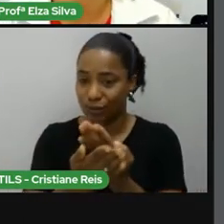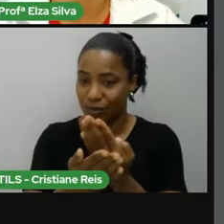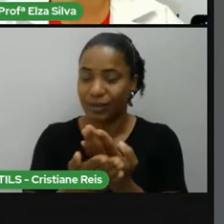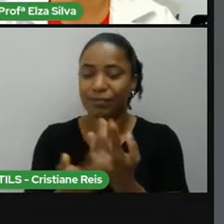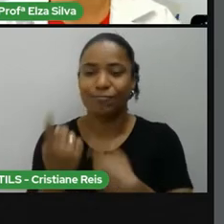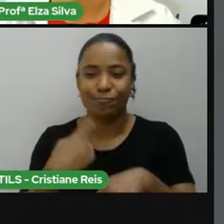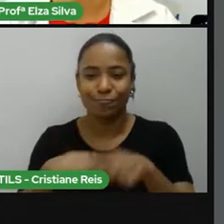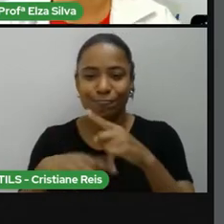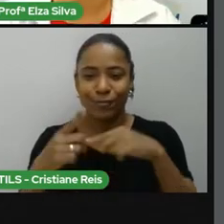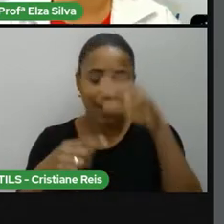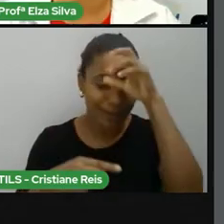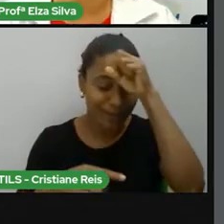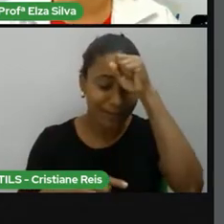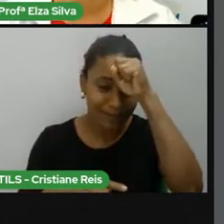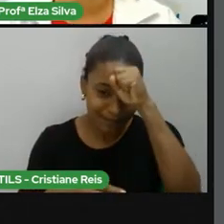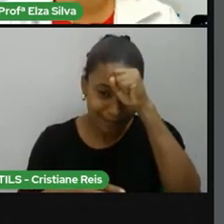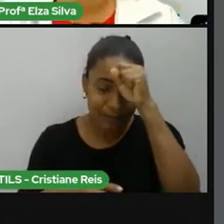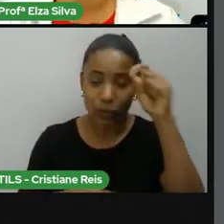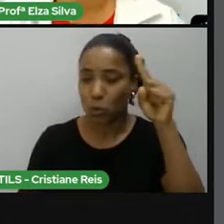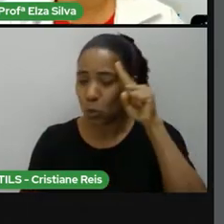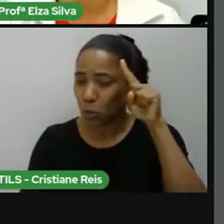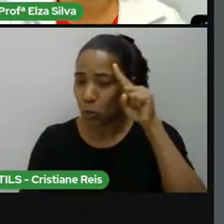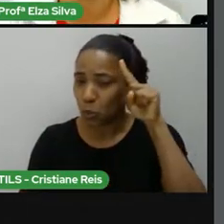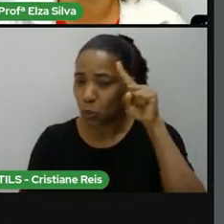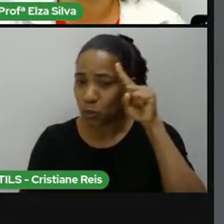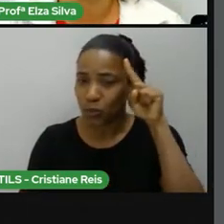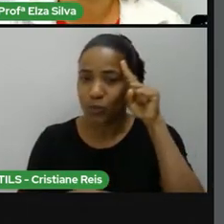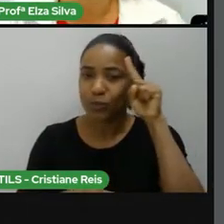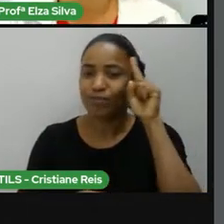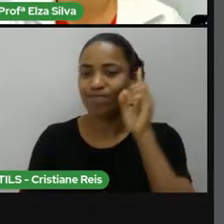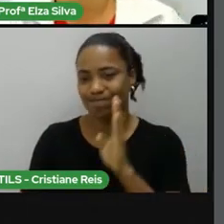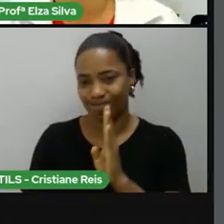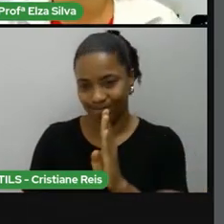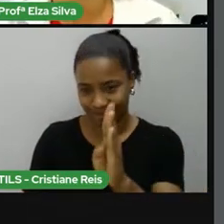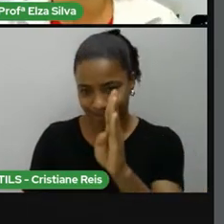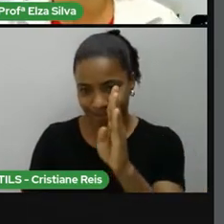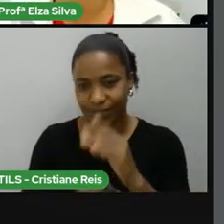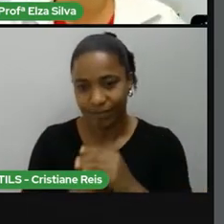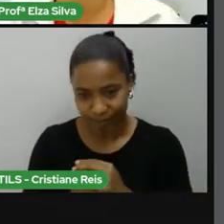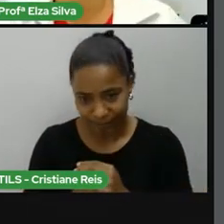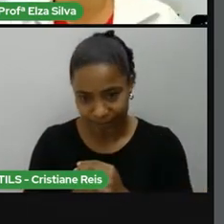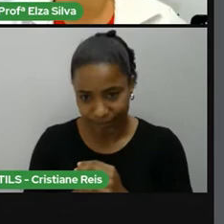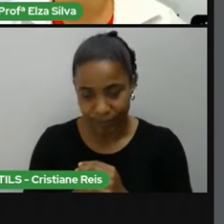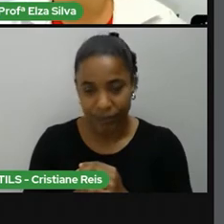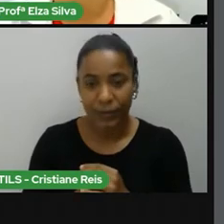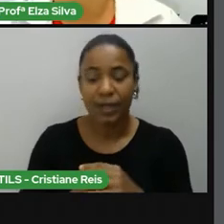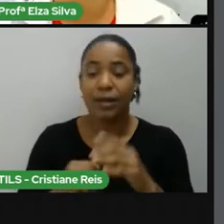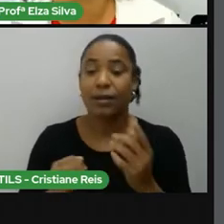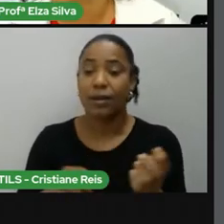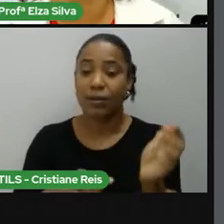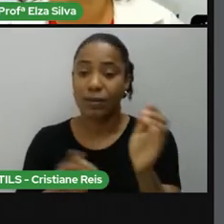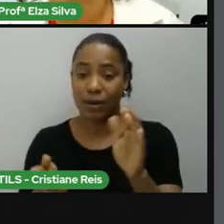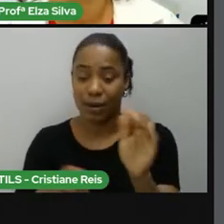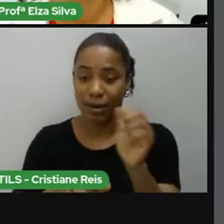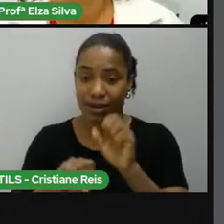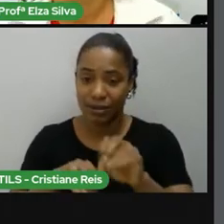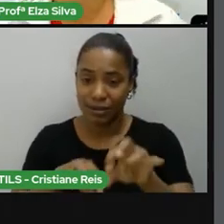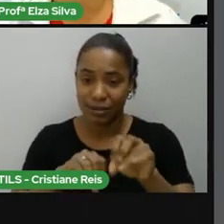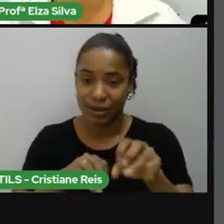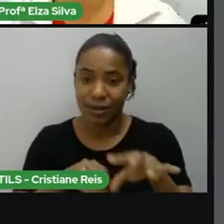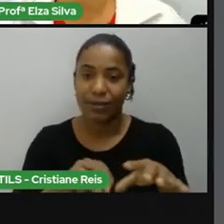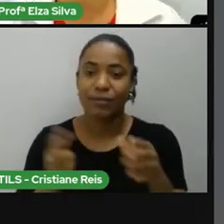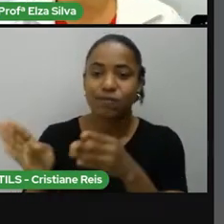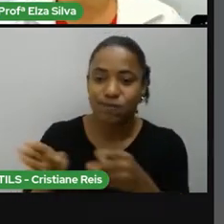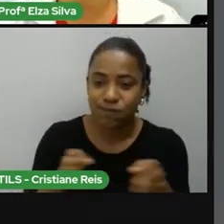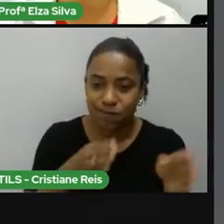todos os dias. Essas aulas que são gravadas e ficam disponíveis no YouTube, é